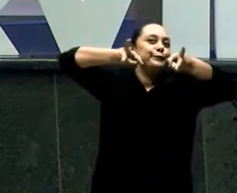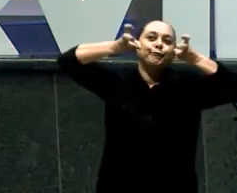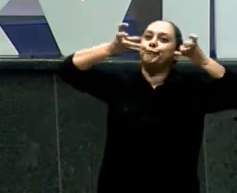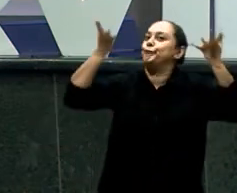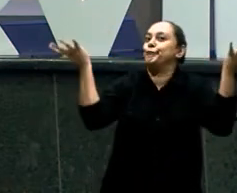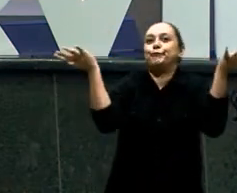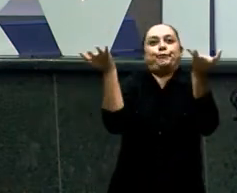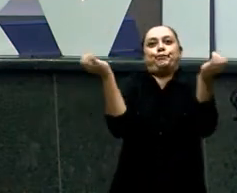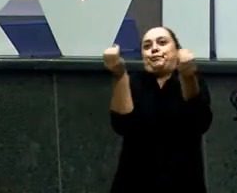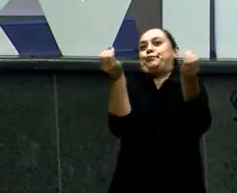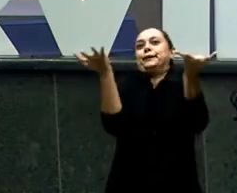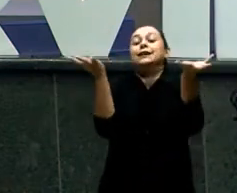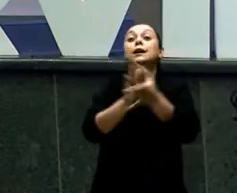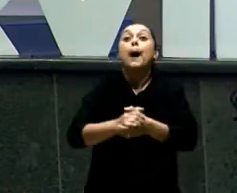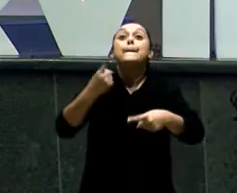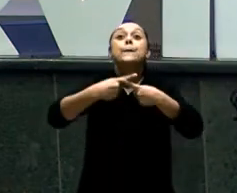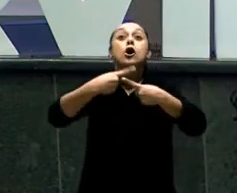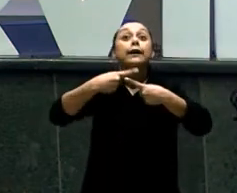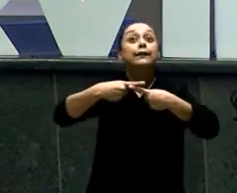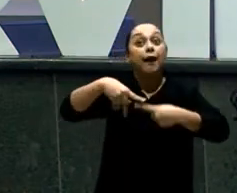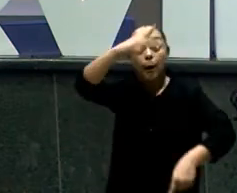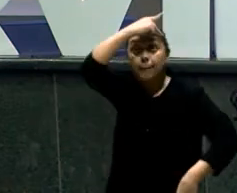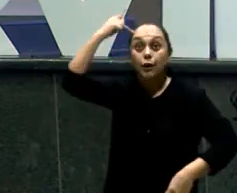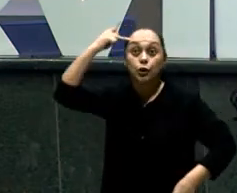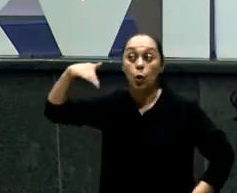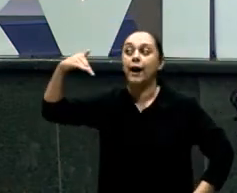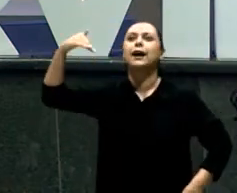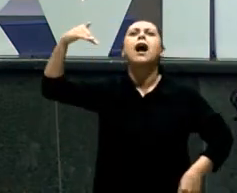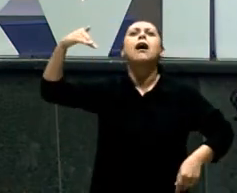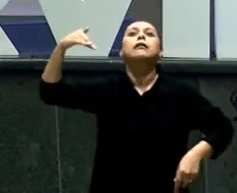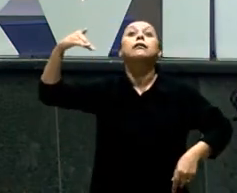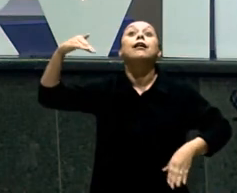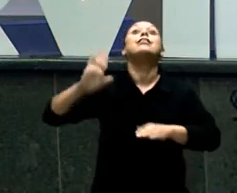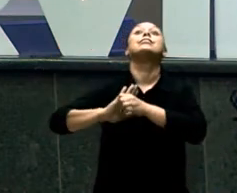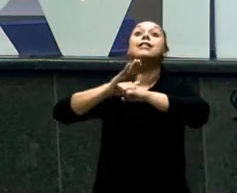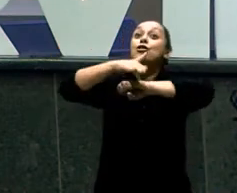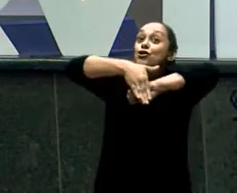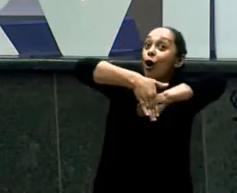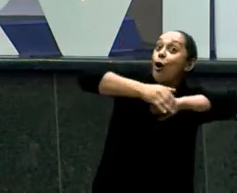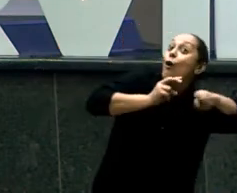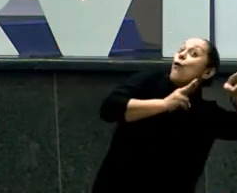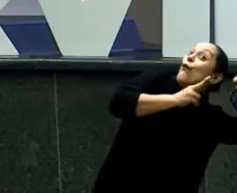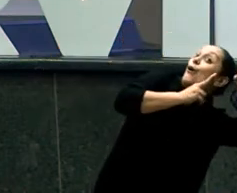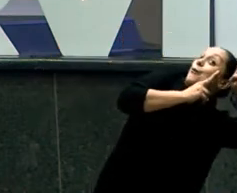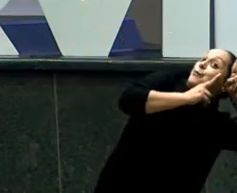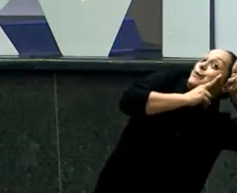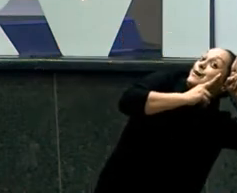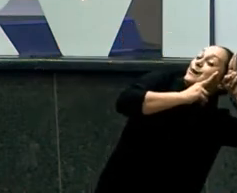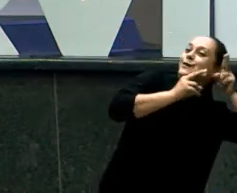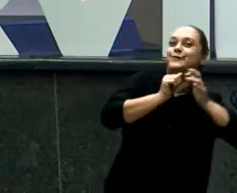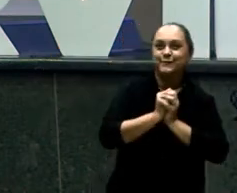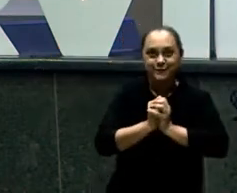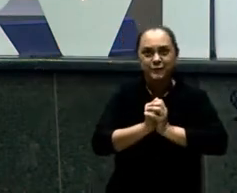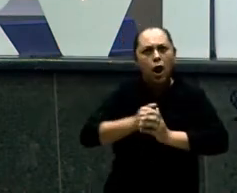dormindo Porque quem cresce Cresce de noite Cresce sem perceber Então eu vim aqui E profetizar para a igreja Em Vazia Paulista